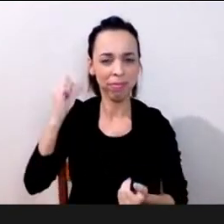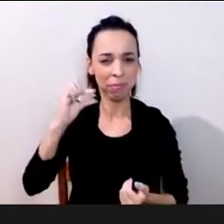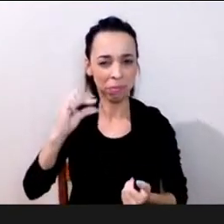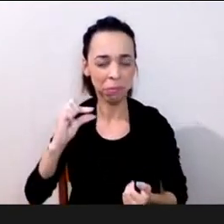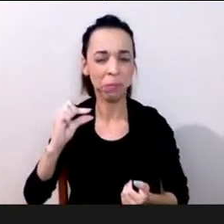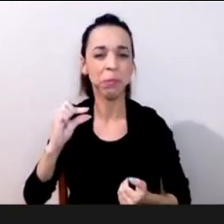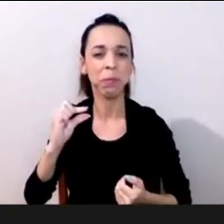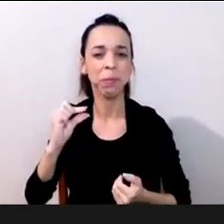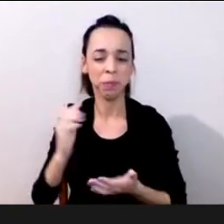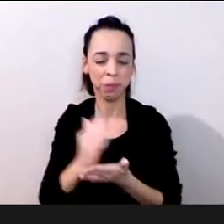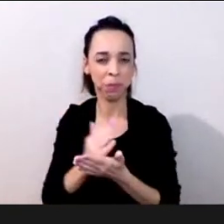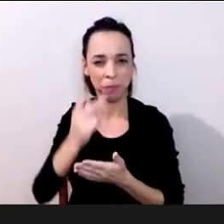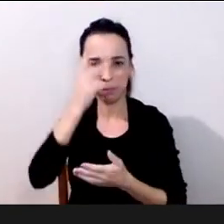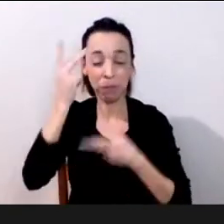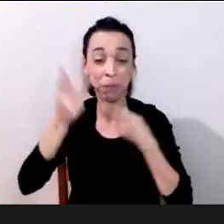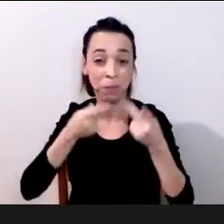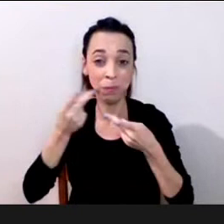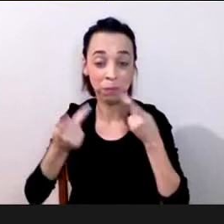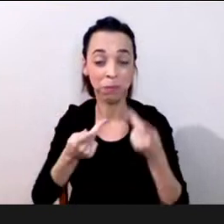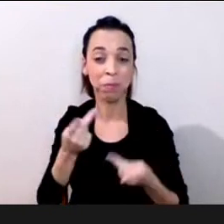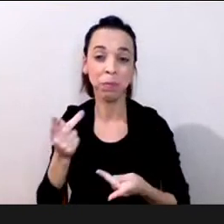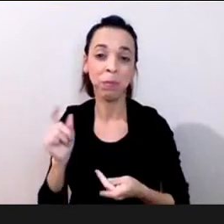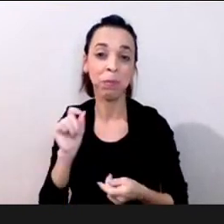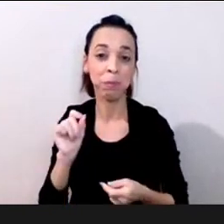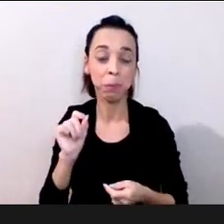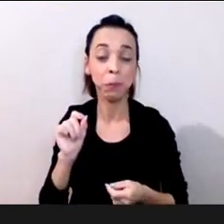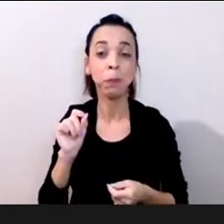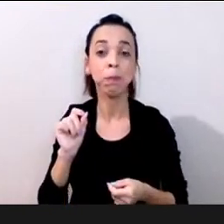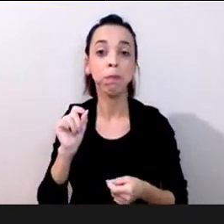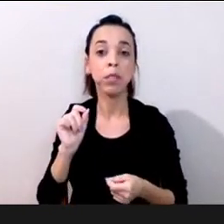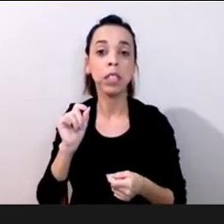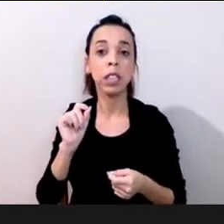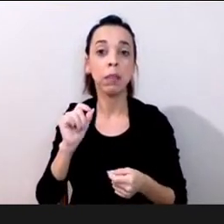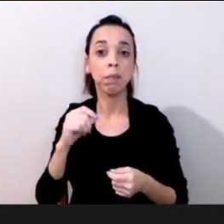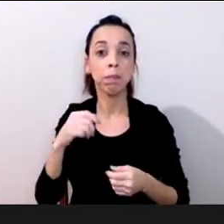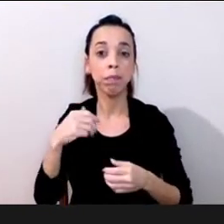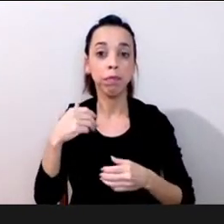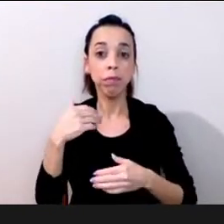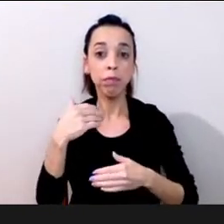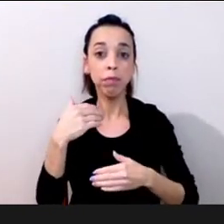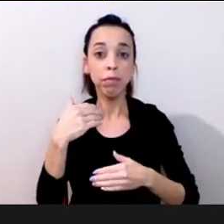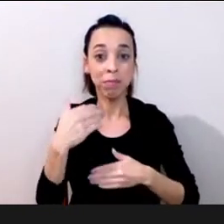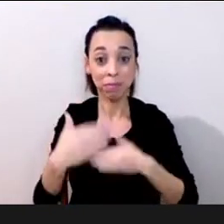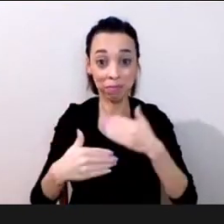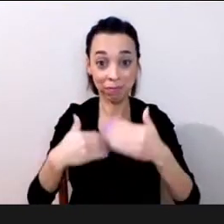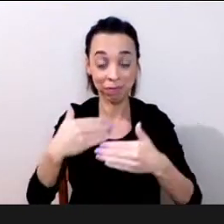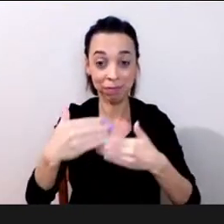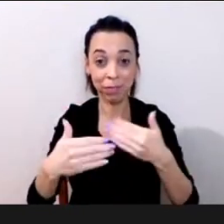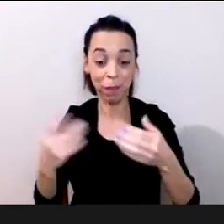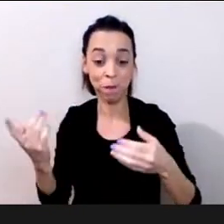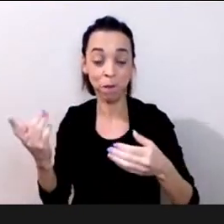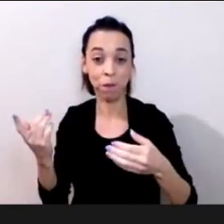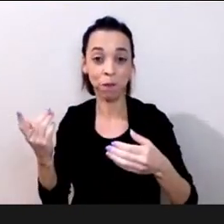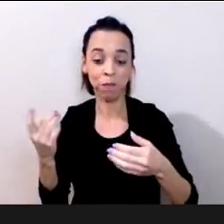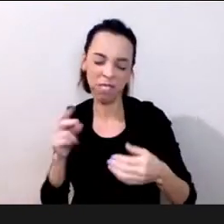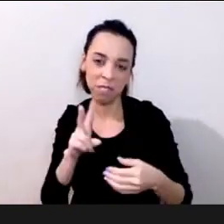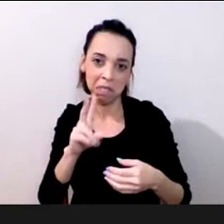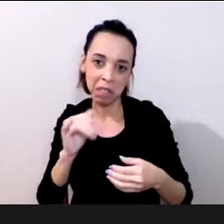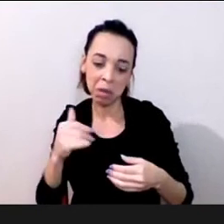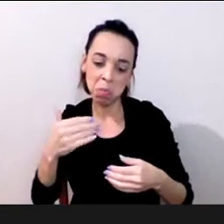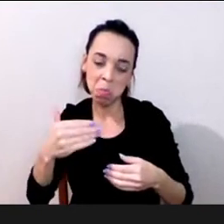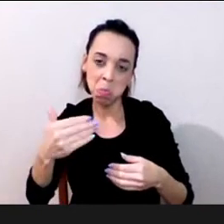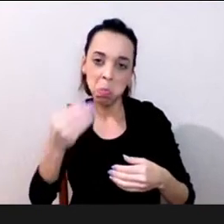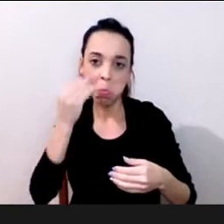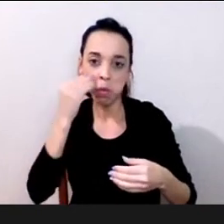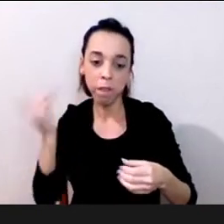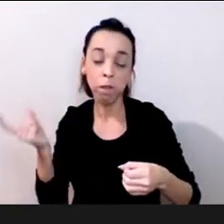perdido ou perca agora nesse processo de retorno ao presencial a chance de de fato dar uma virada que podia ser mais intensa né porque a gente também vê